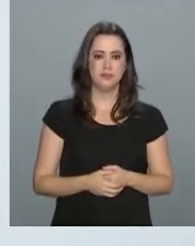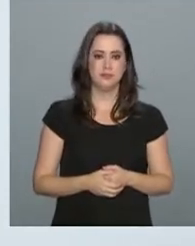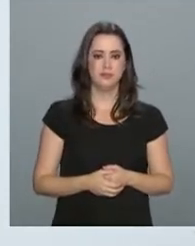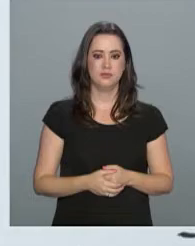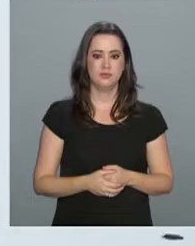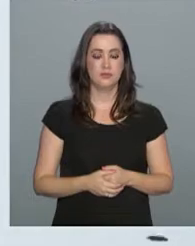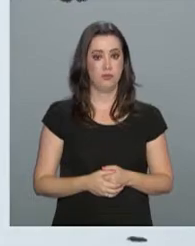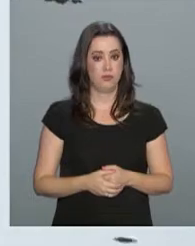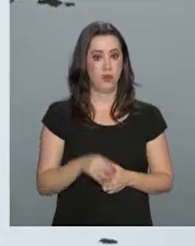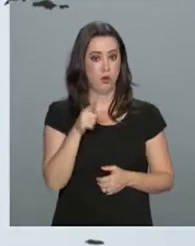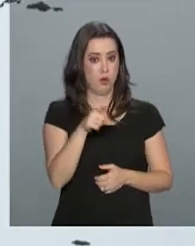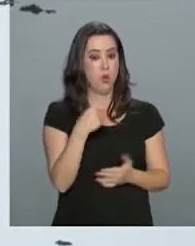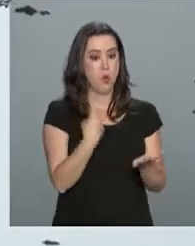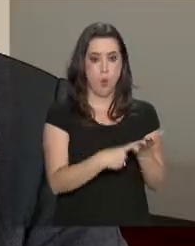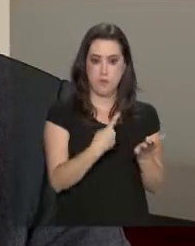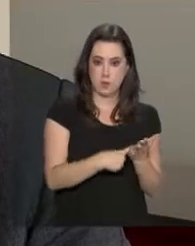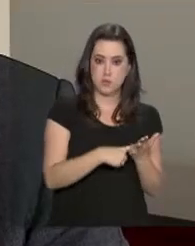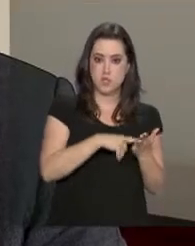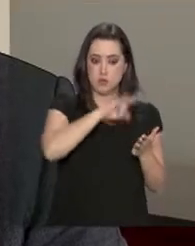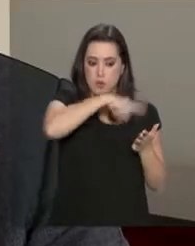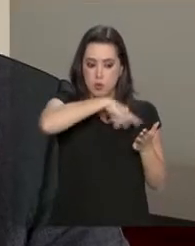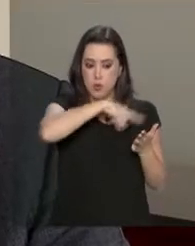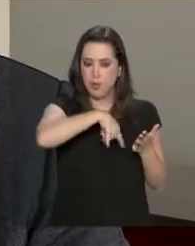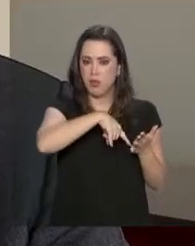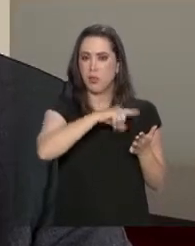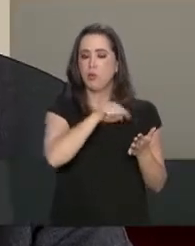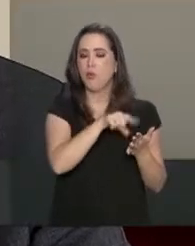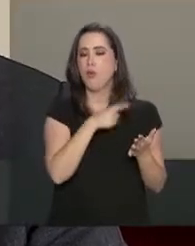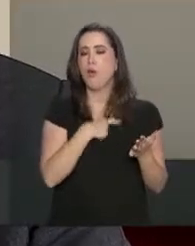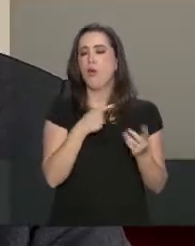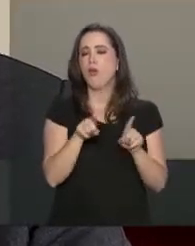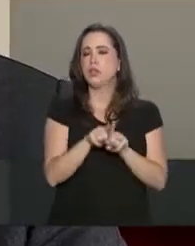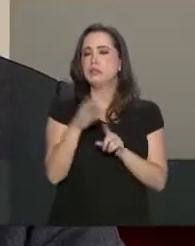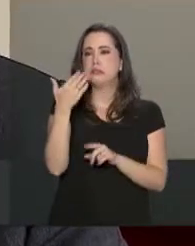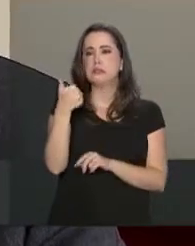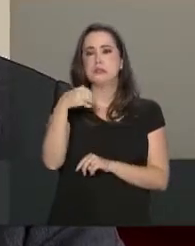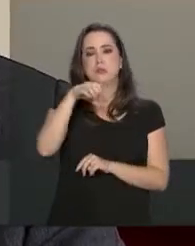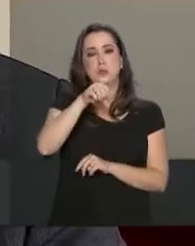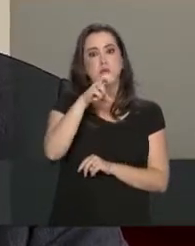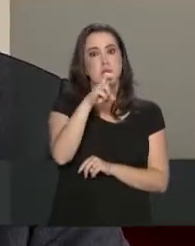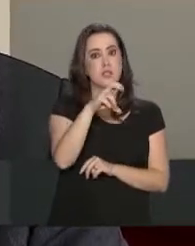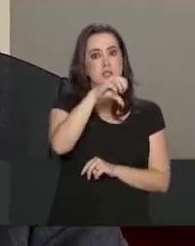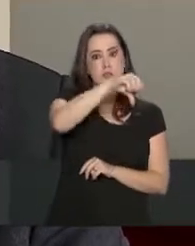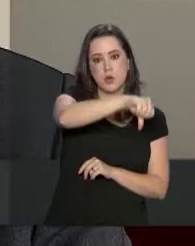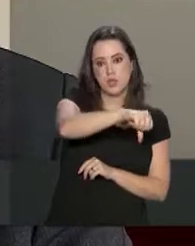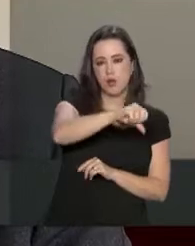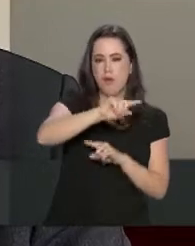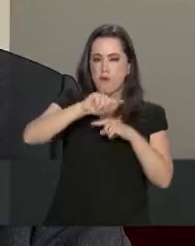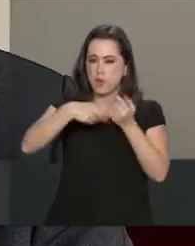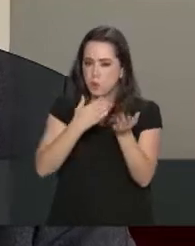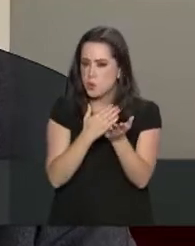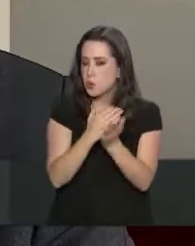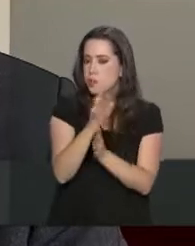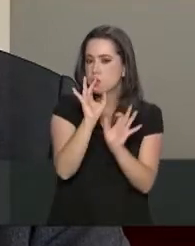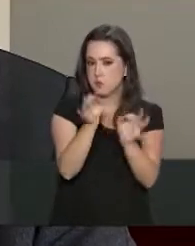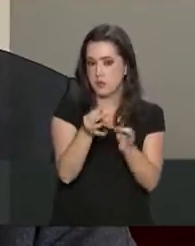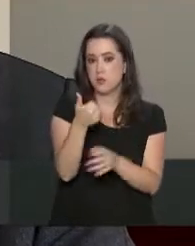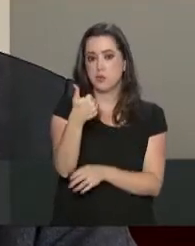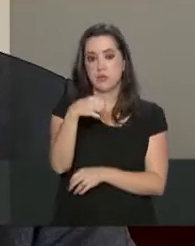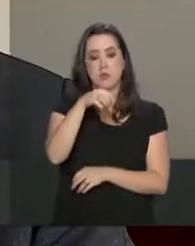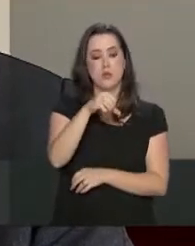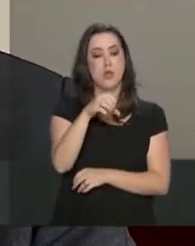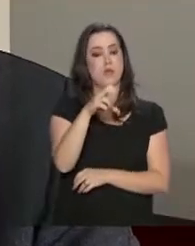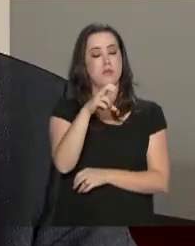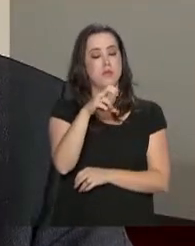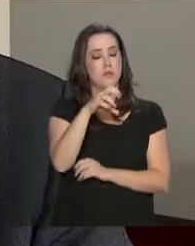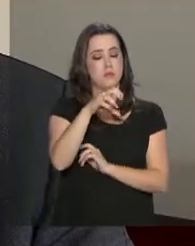O Tratado Antártico é de 59 e ele passou a vigorar em 1961, justamente num contexto de